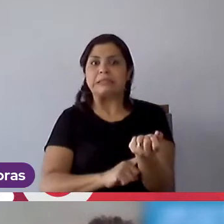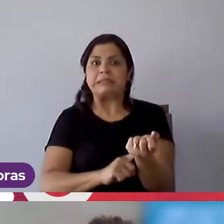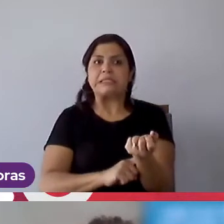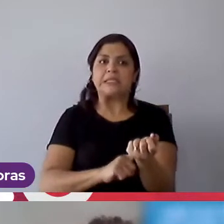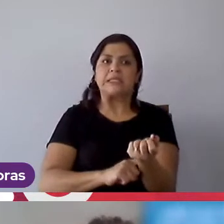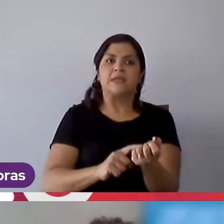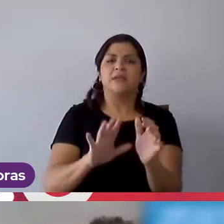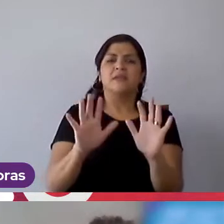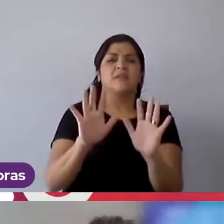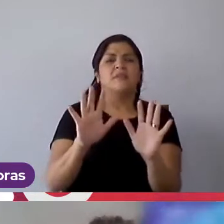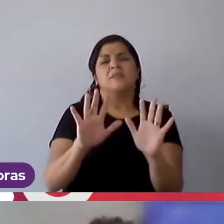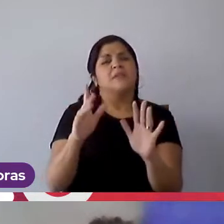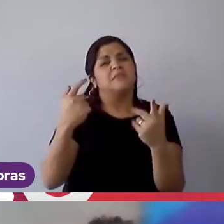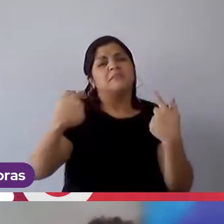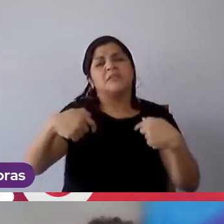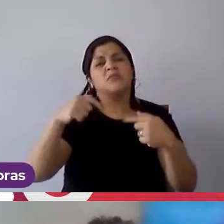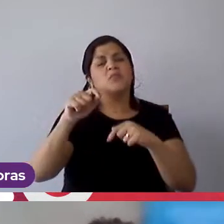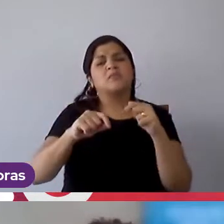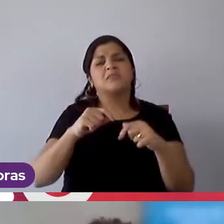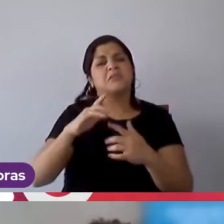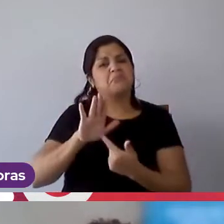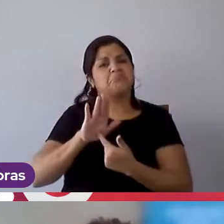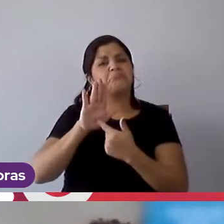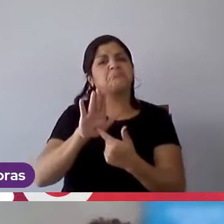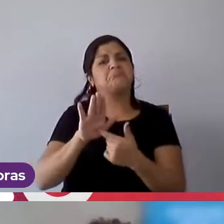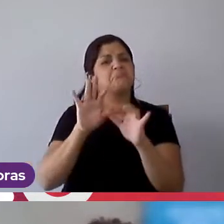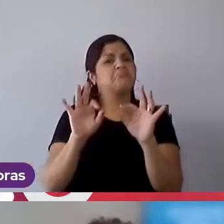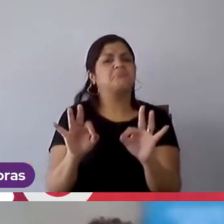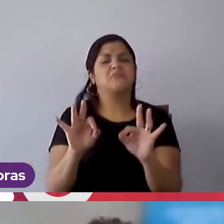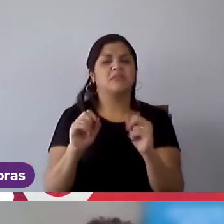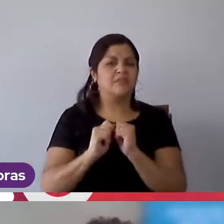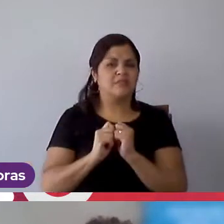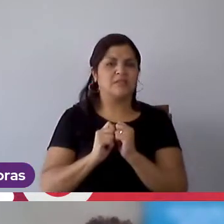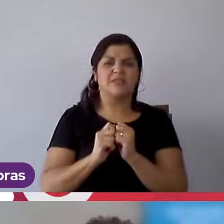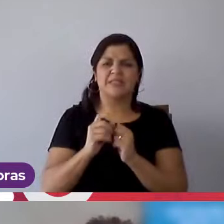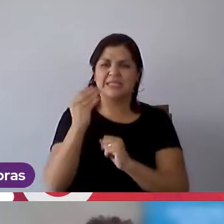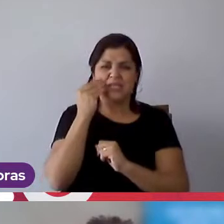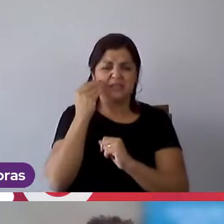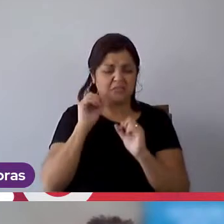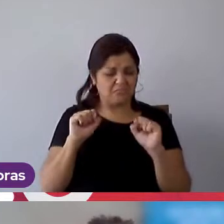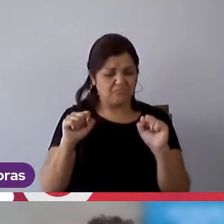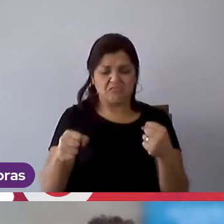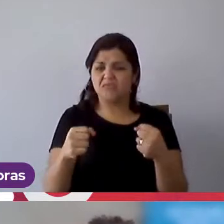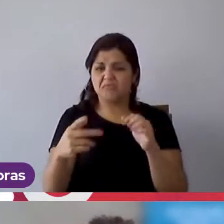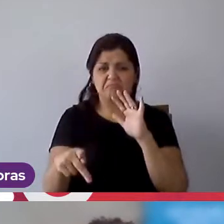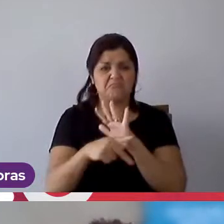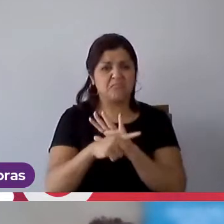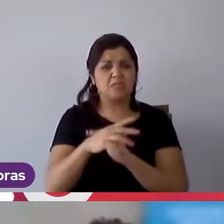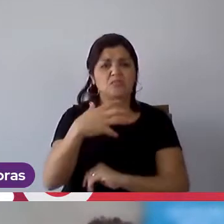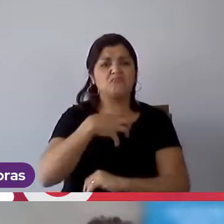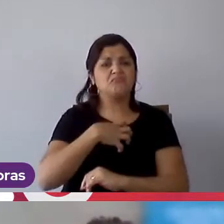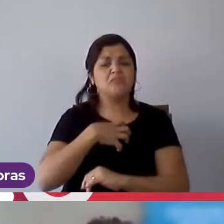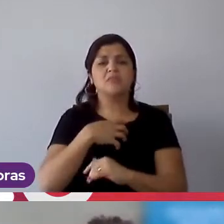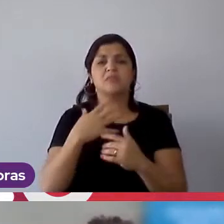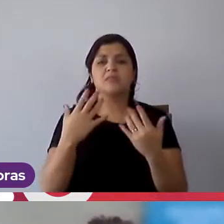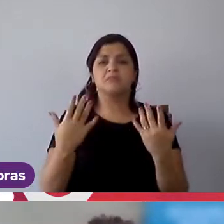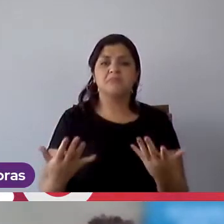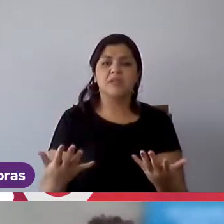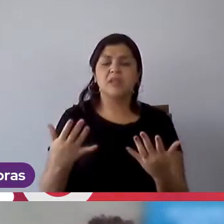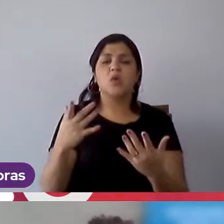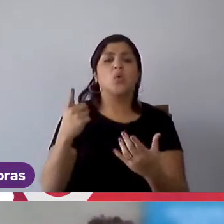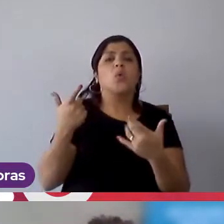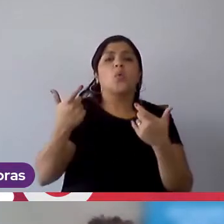mas é necessário que vocês apresentem o máximo de vocês, do que vocês são, de onde vocês